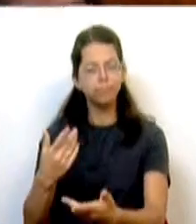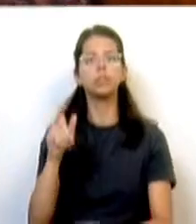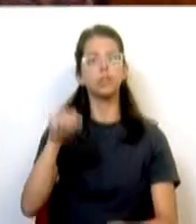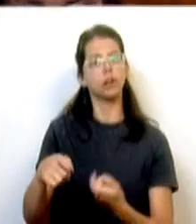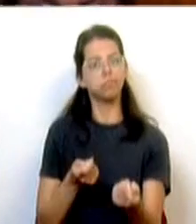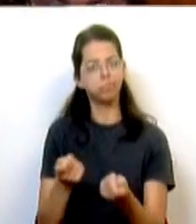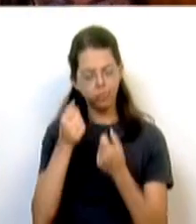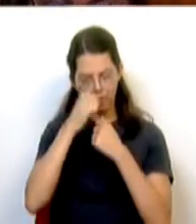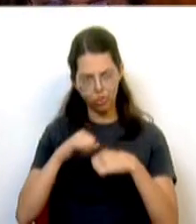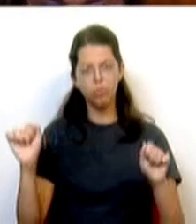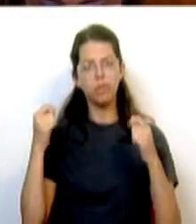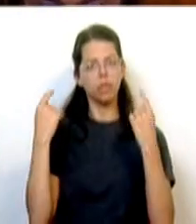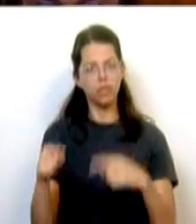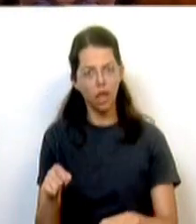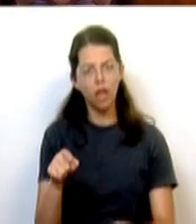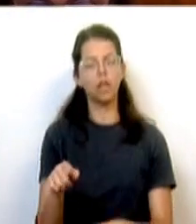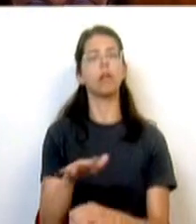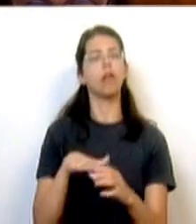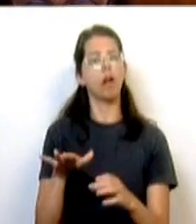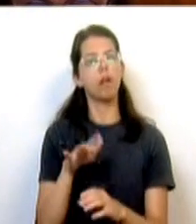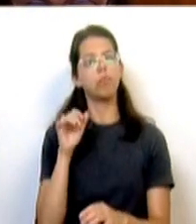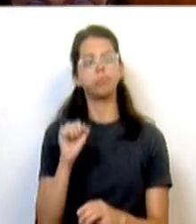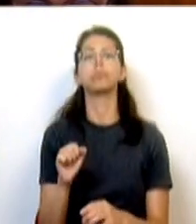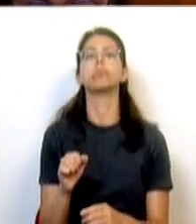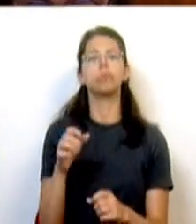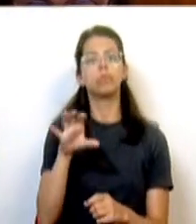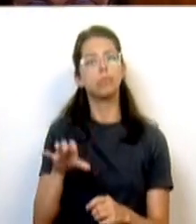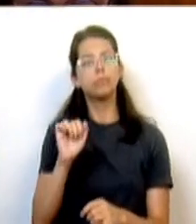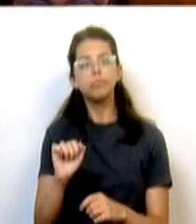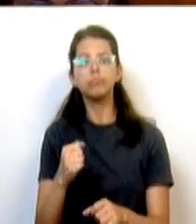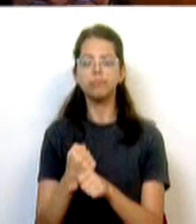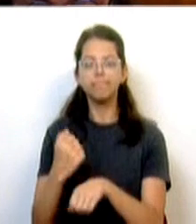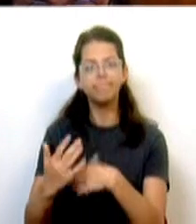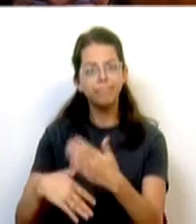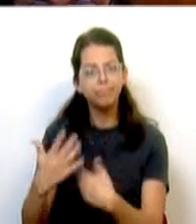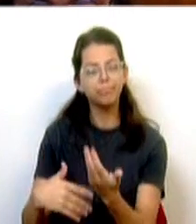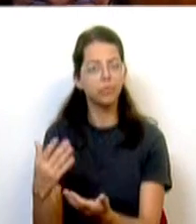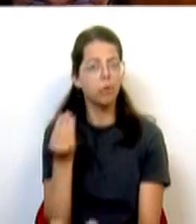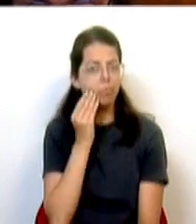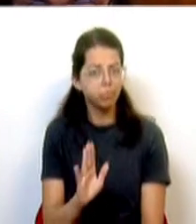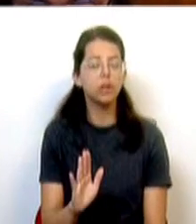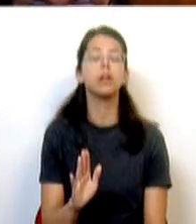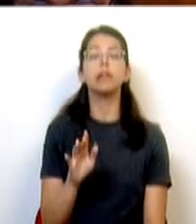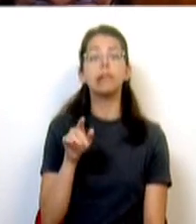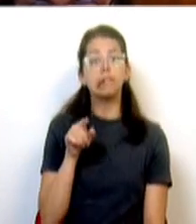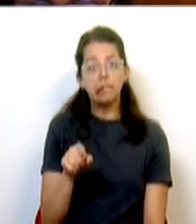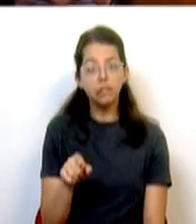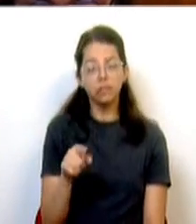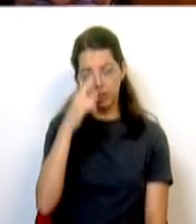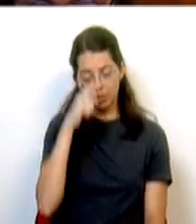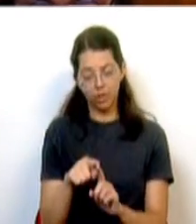autonomia de gestão e é nesse âmbito que devem exercer as suas funções. E é para isso que vamos